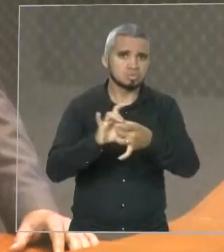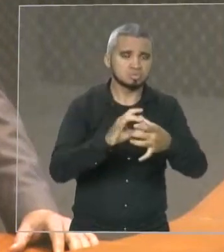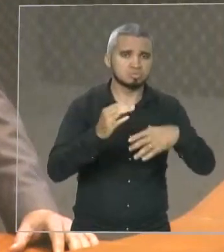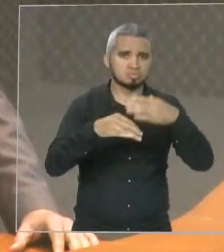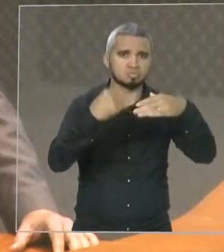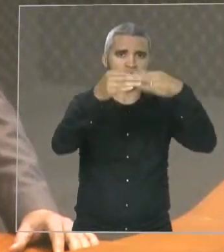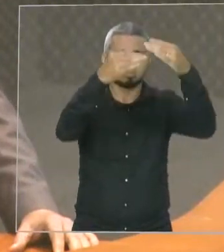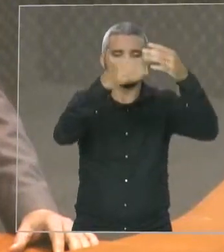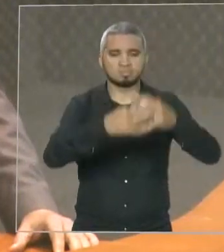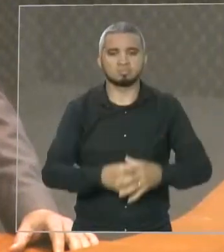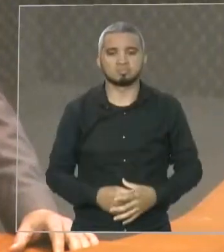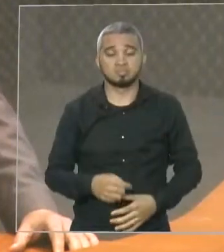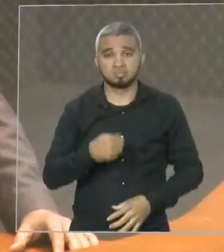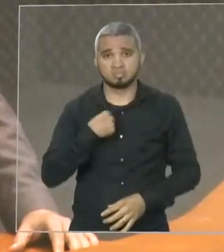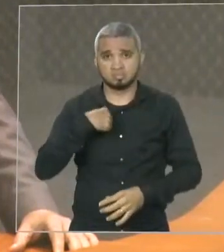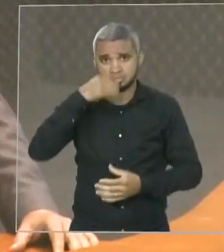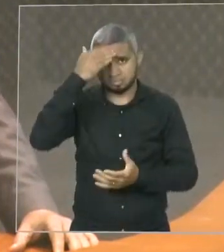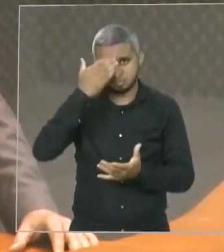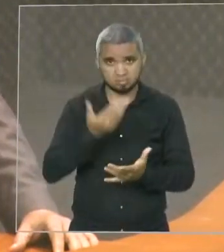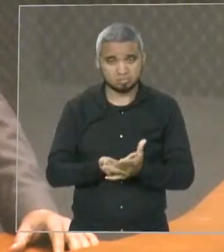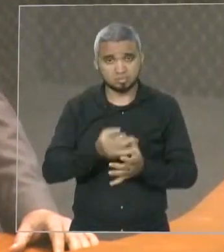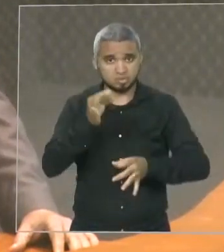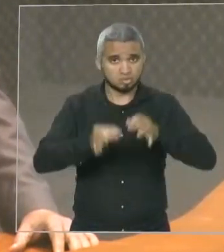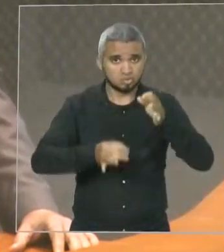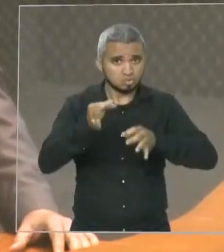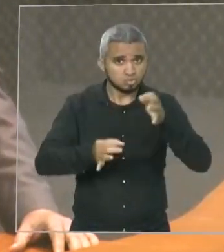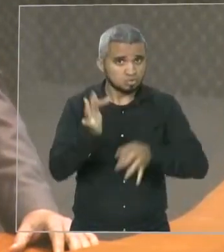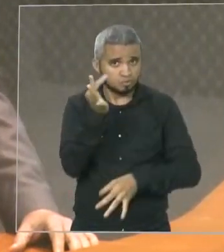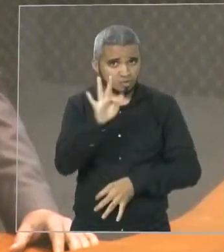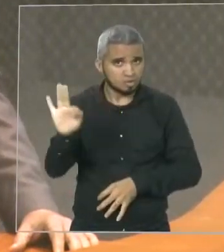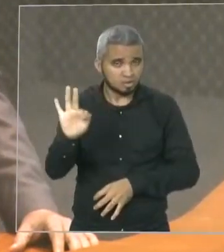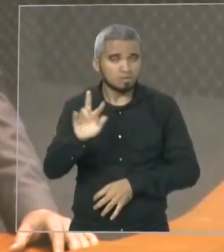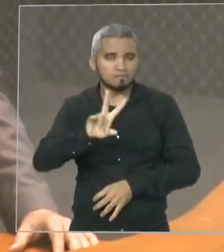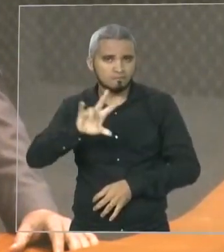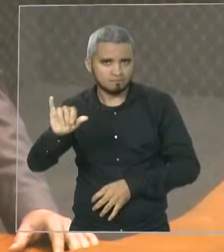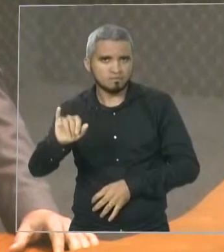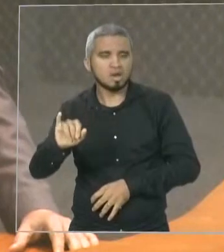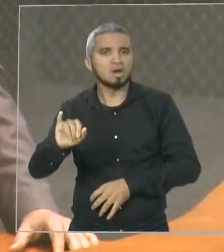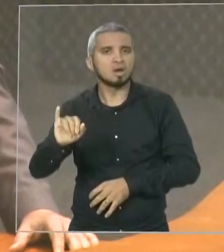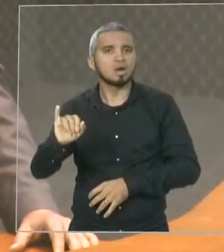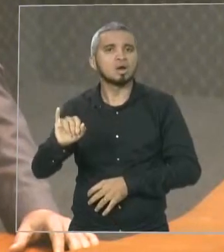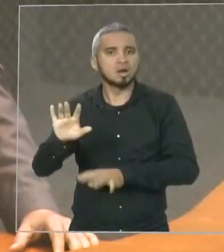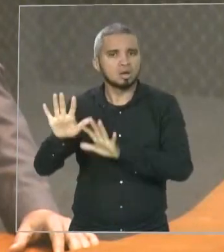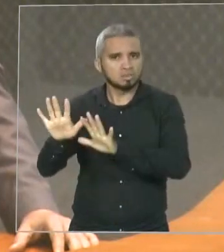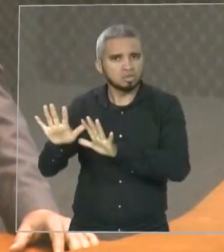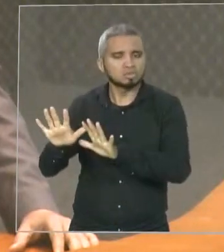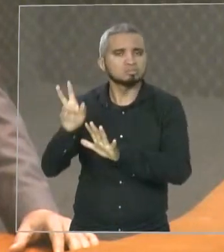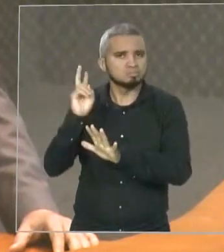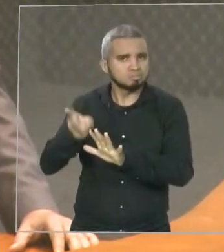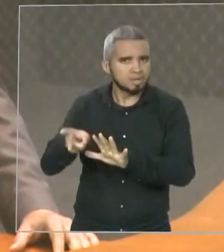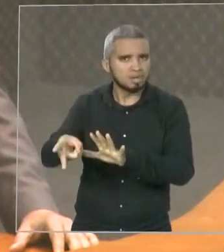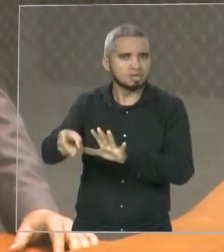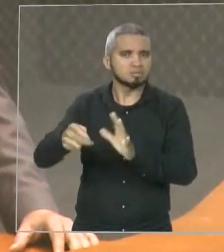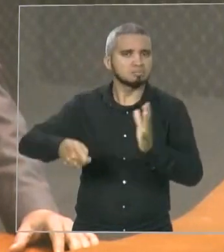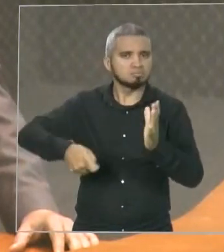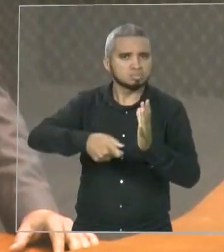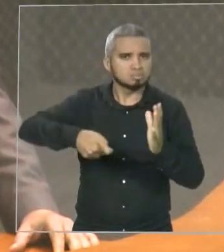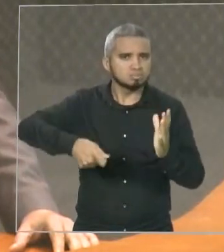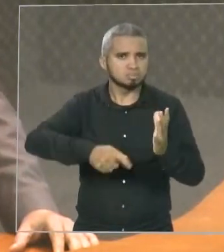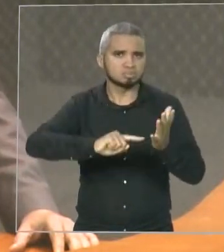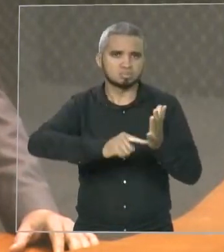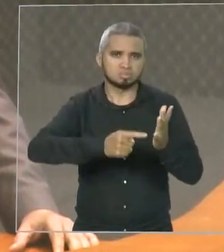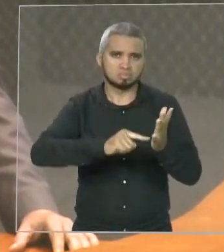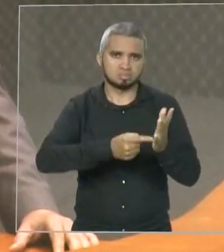vai entender a nossa argumentação e vai manter a bonificação na nota do Enem. Isto é um